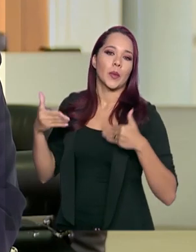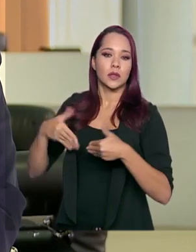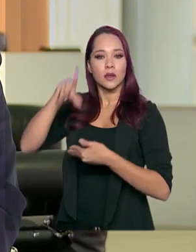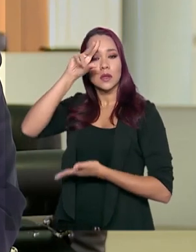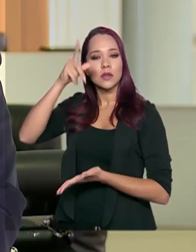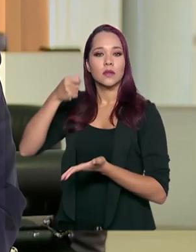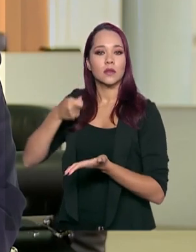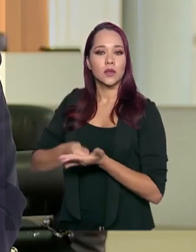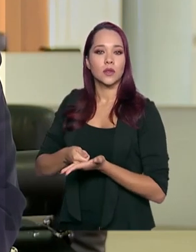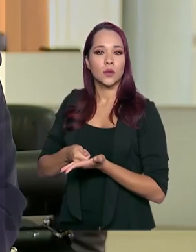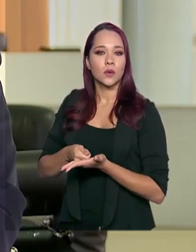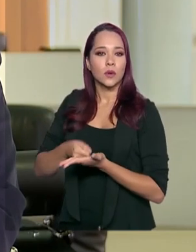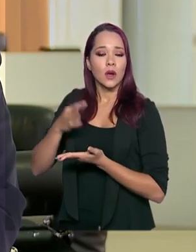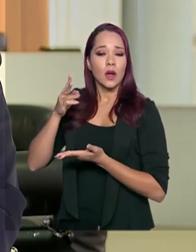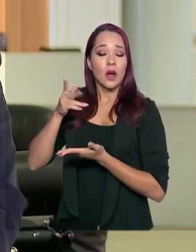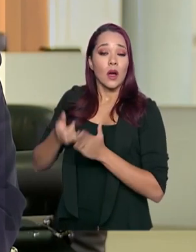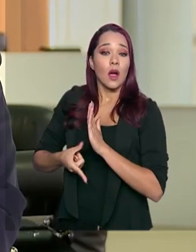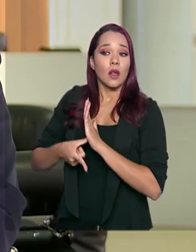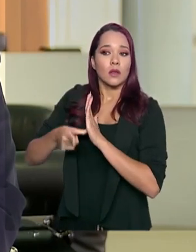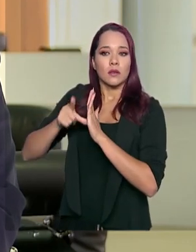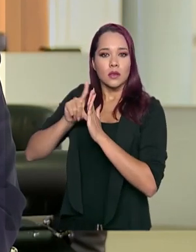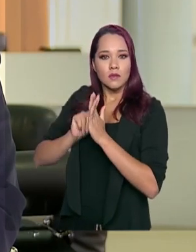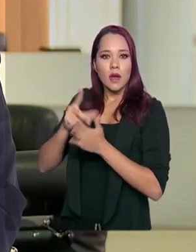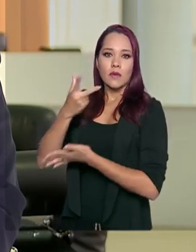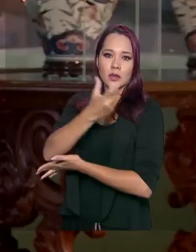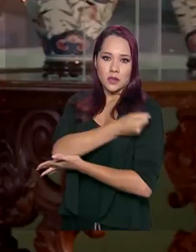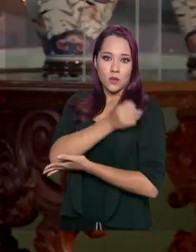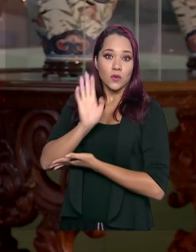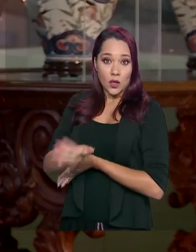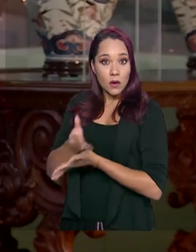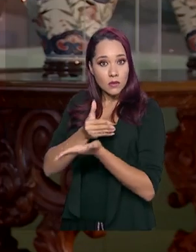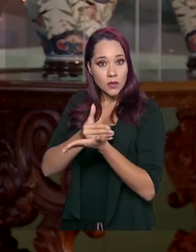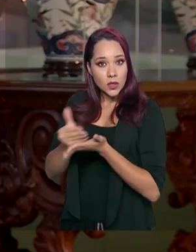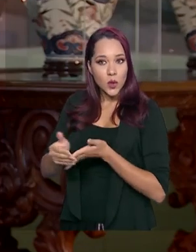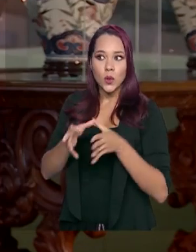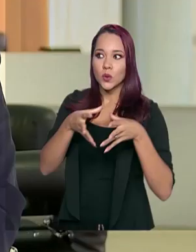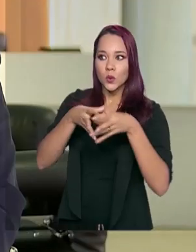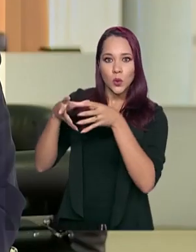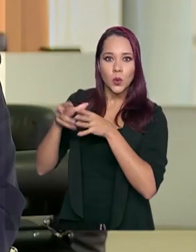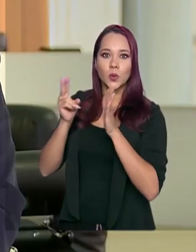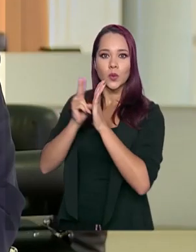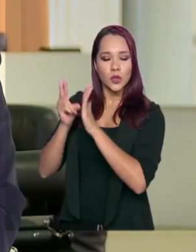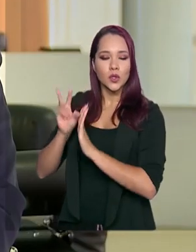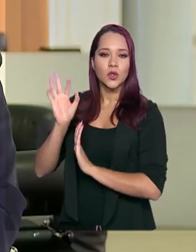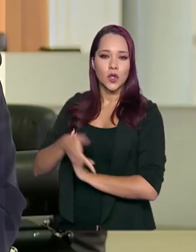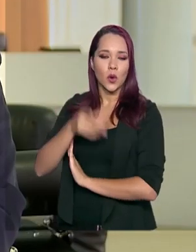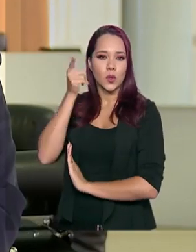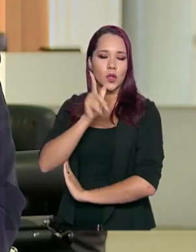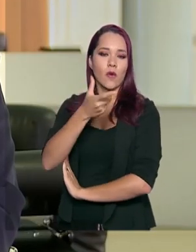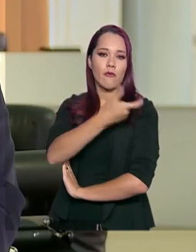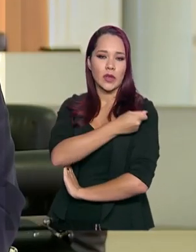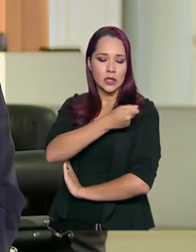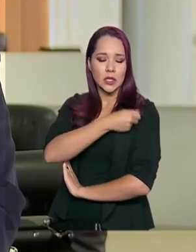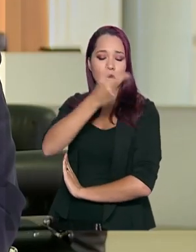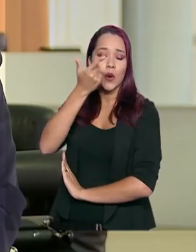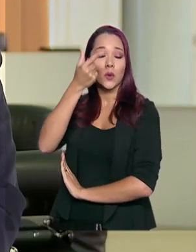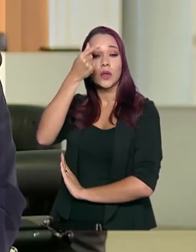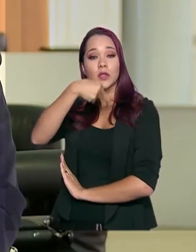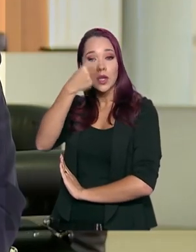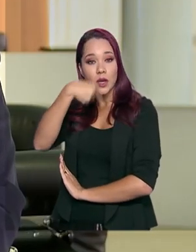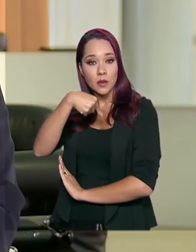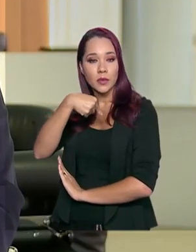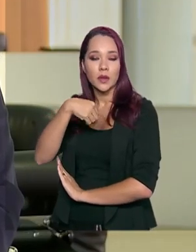decidiu antecipar essa vacinação e já começou. Vários indígenas já puderam ser imunizados contra a influência.